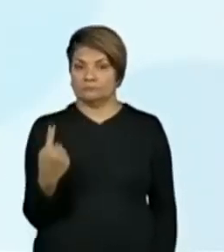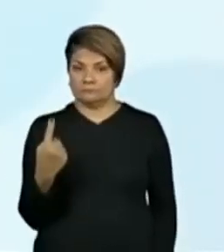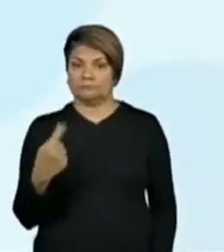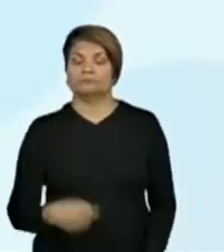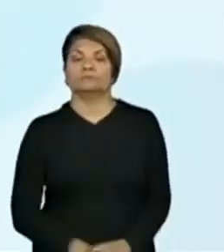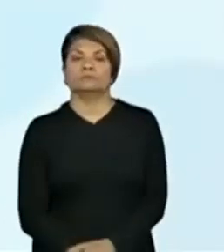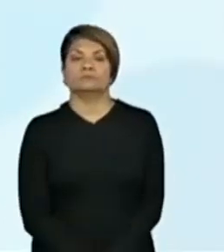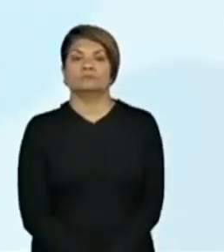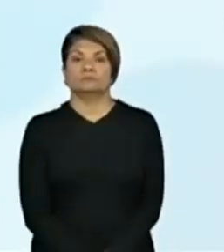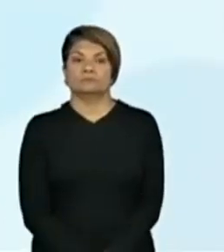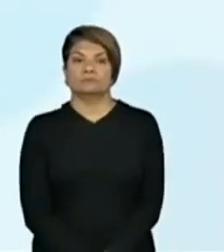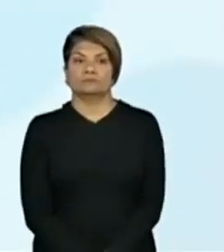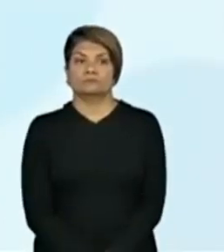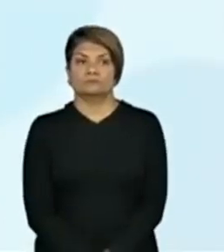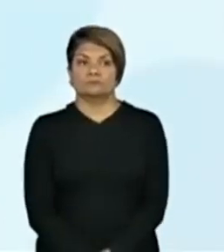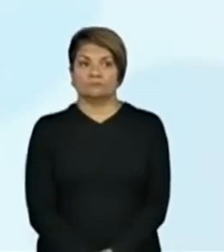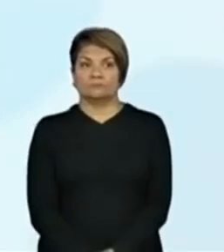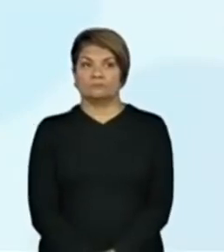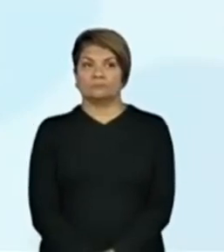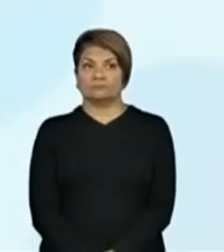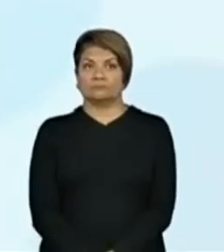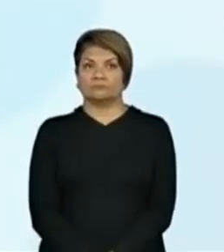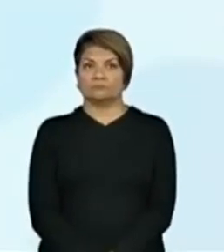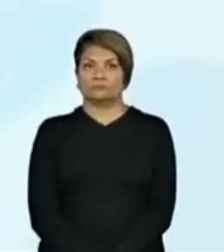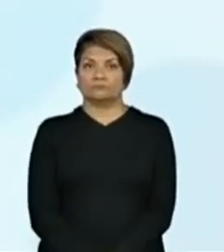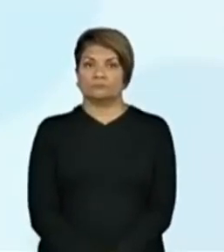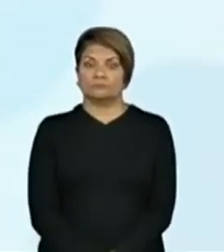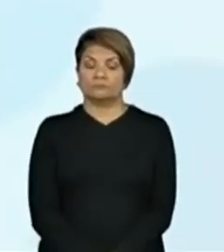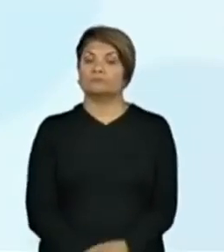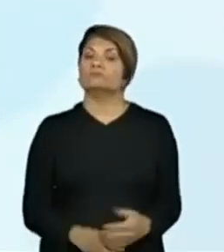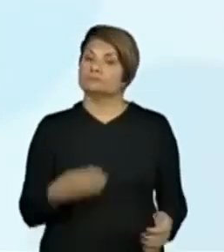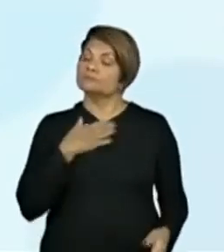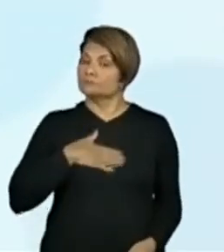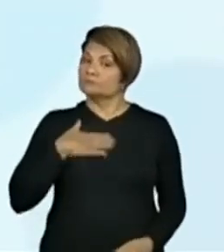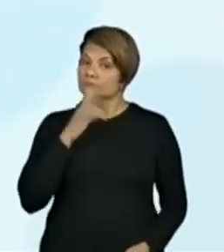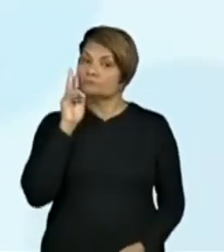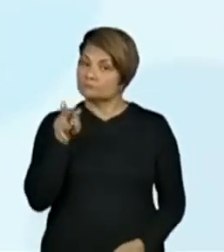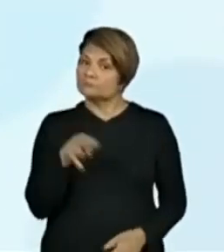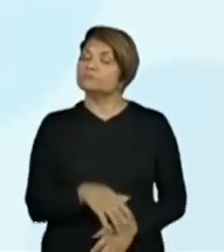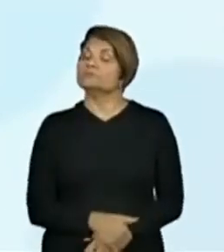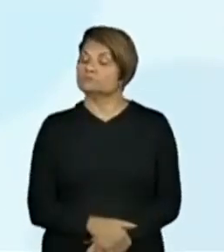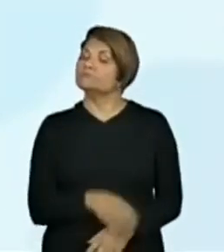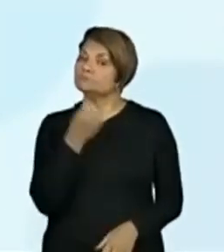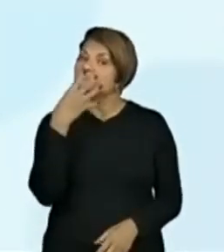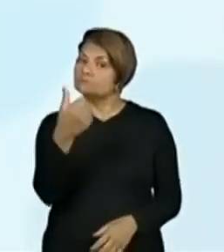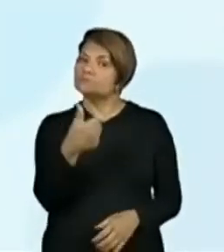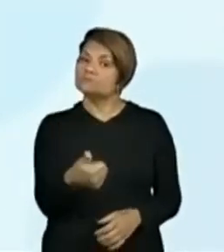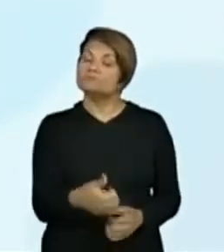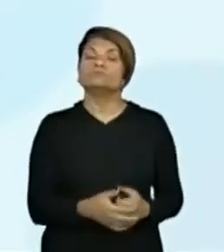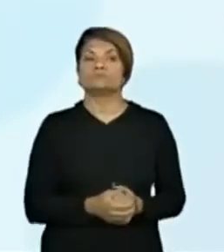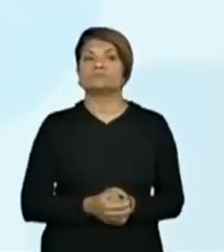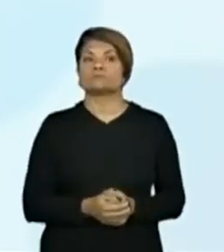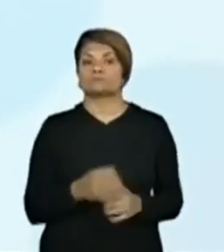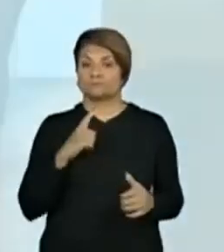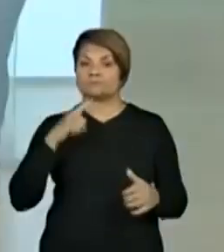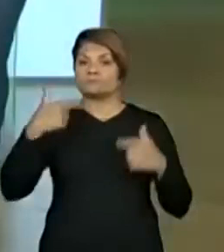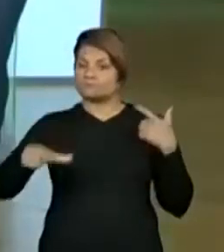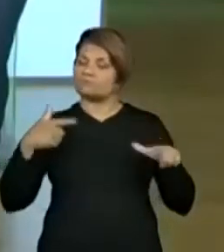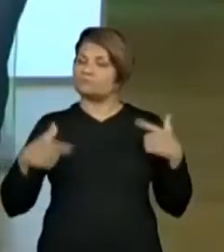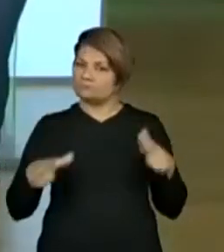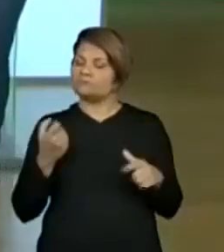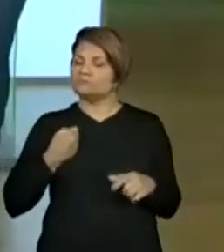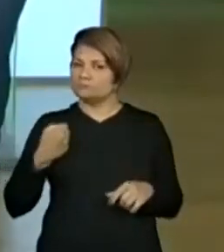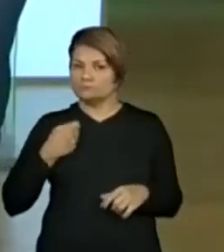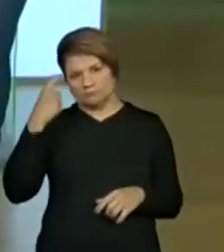371. E 1. Gostando de ver, gente? Tô gostando de ver. Tá indo muito bem. Tem mais números aí pra gente pensar, tá?